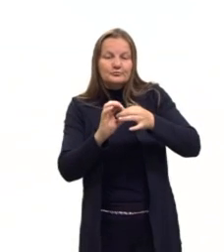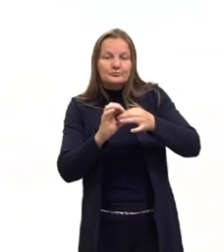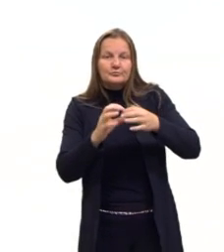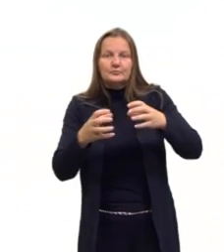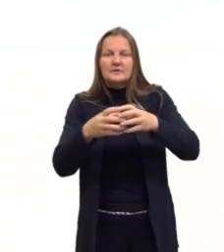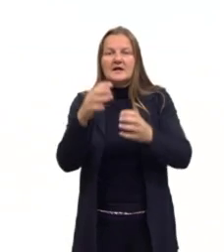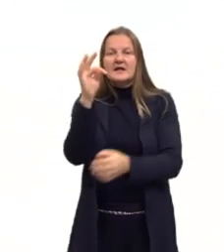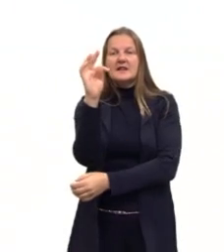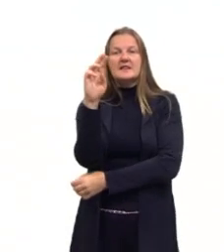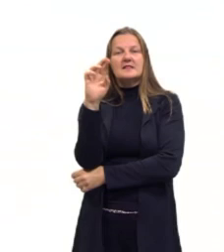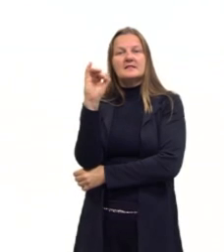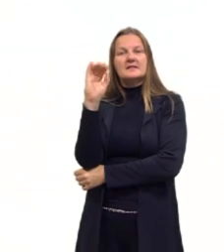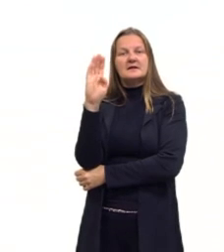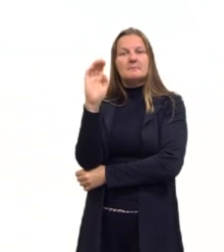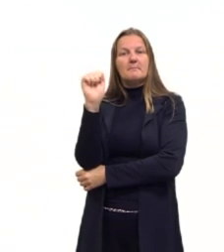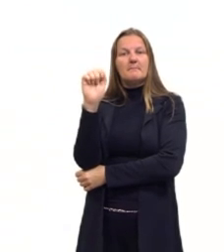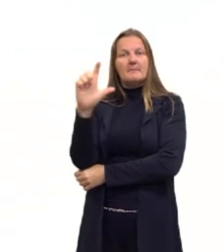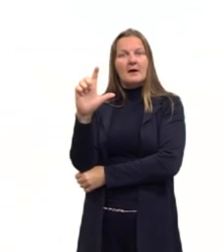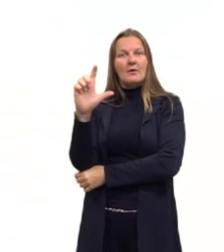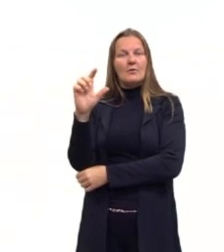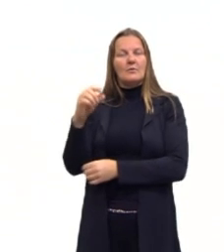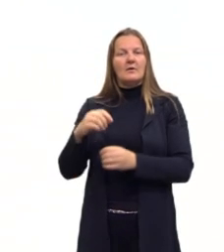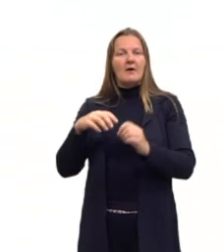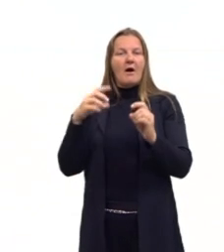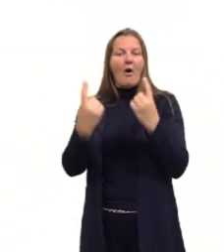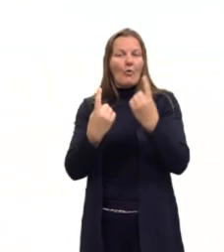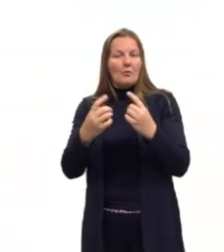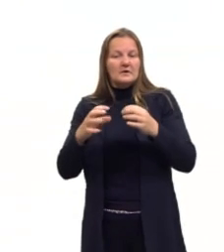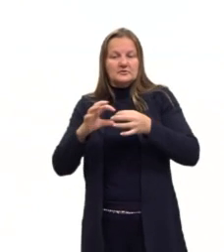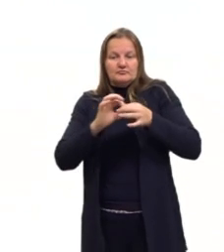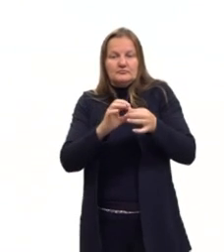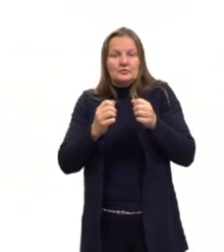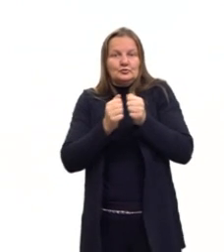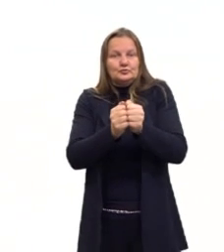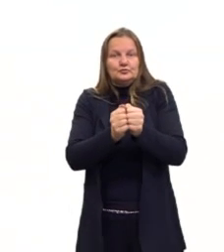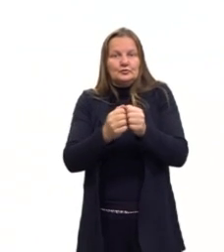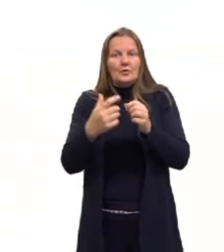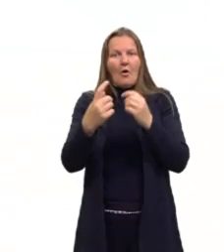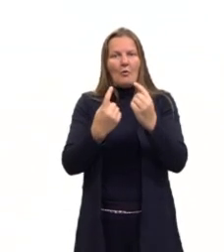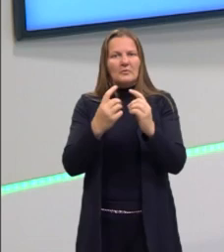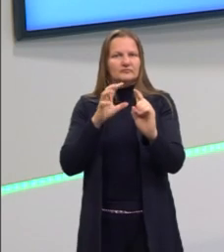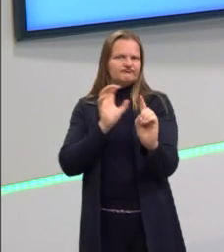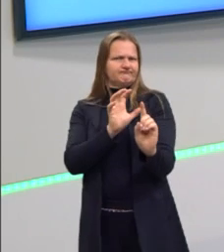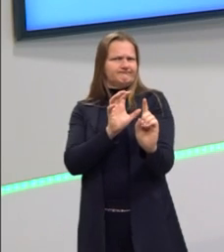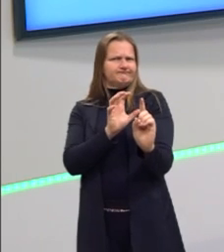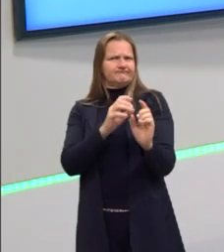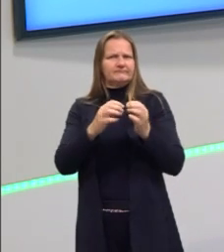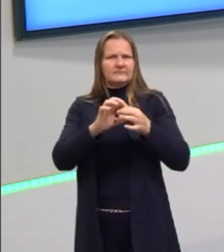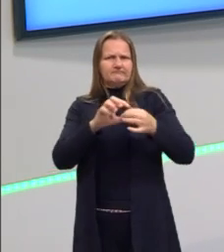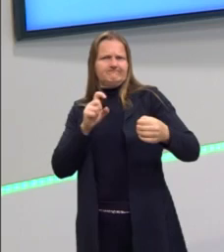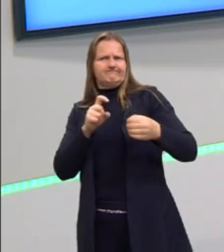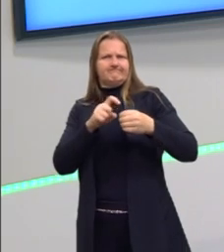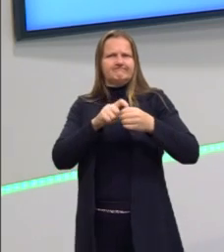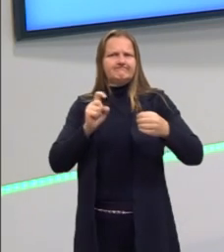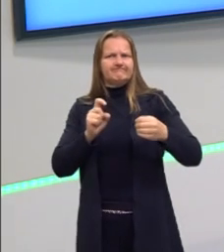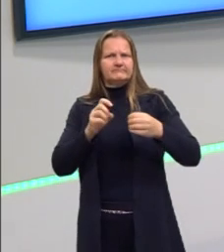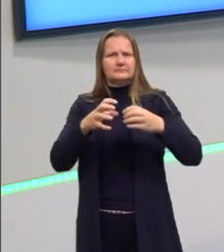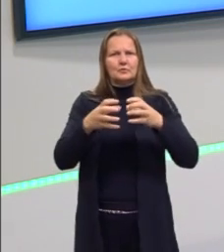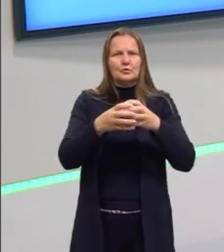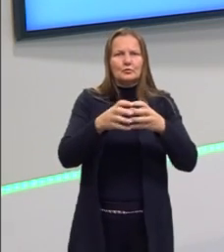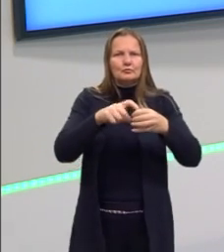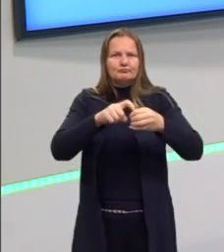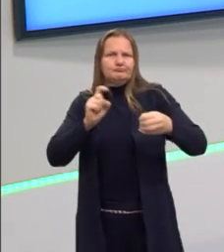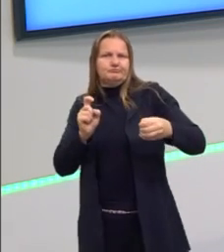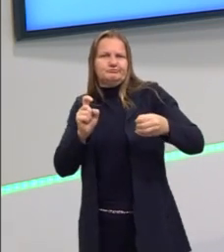algumas tribos contra, né, outras, aquelas que eram parceiras, foram desunidas, né, Então,